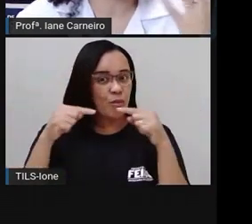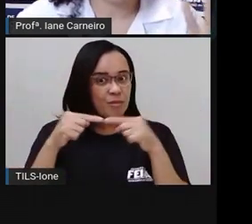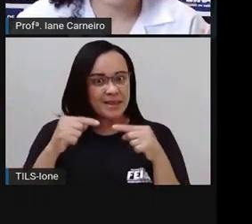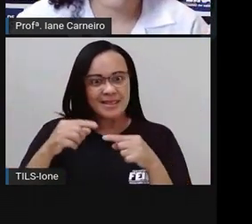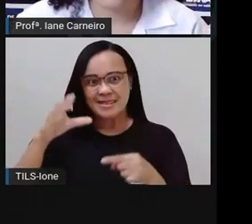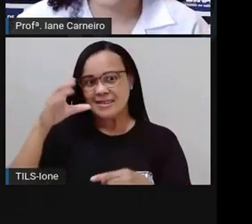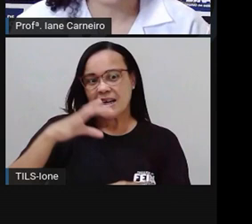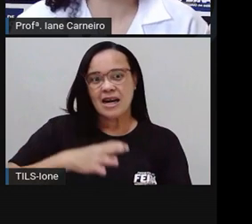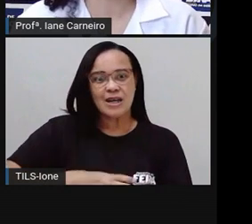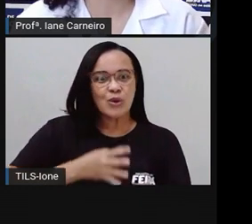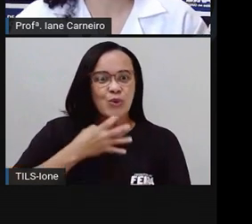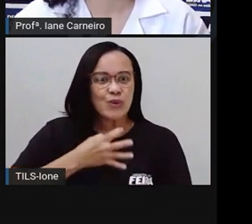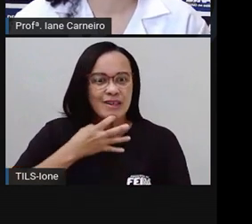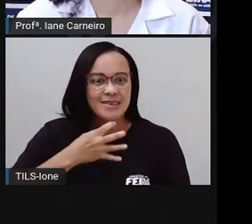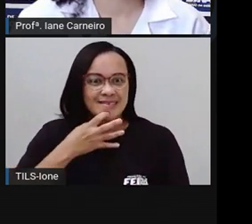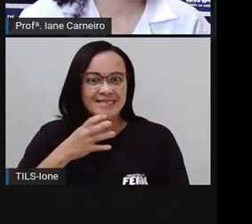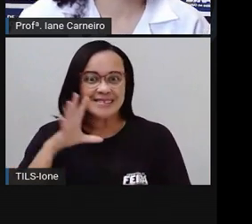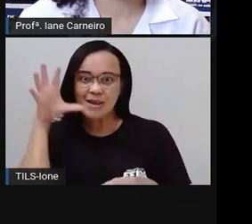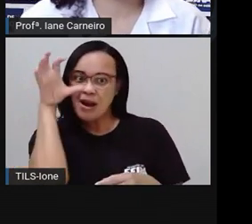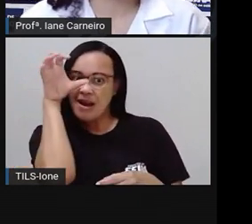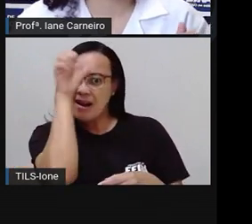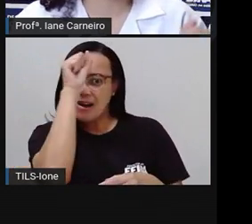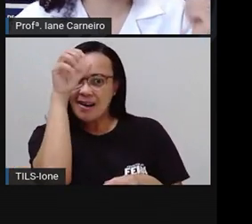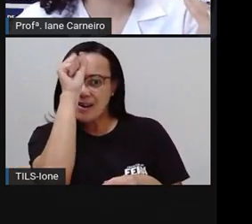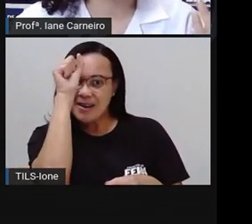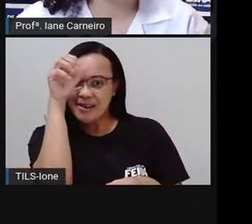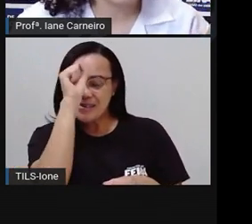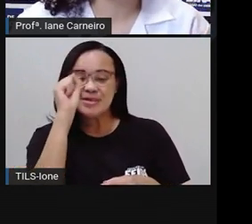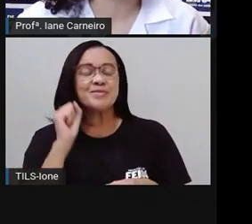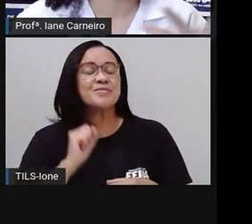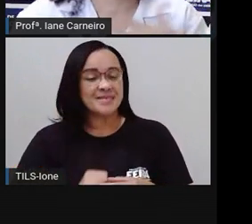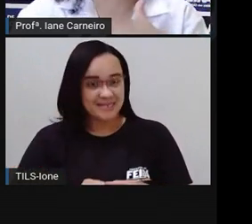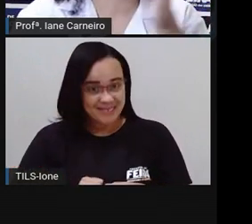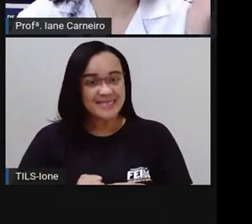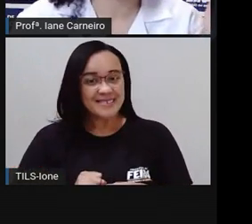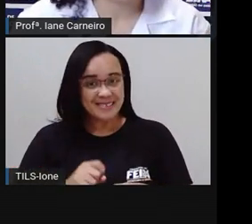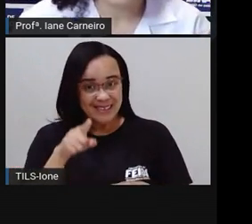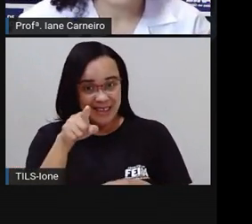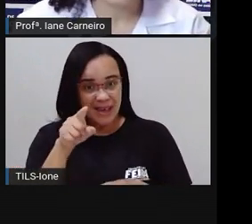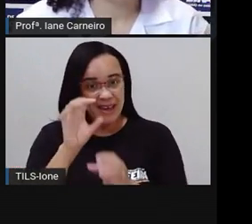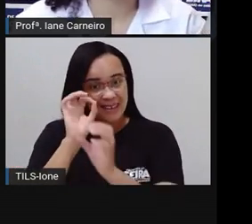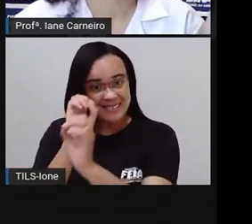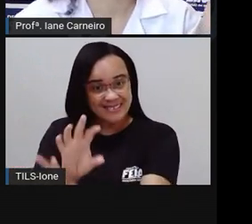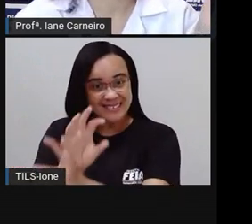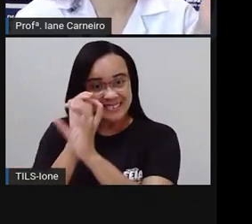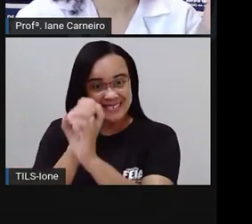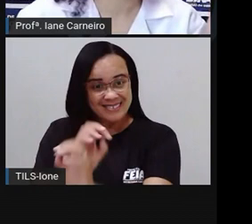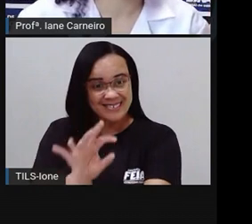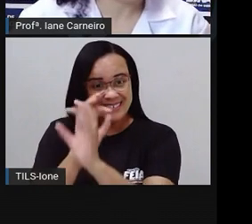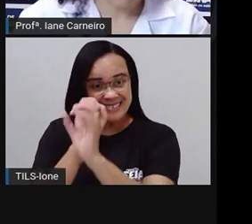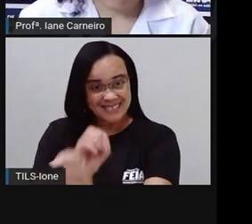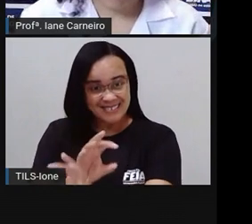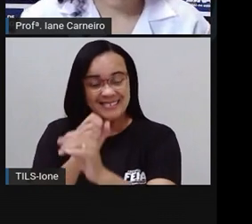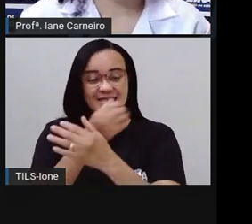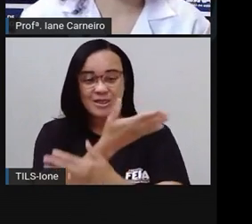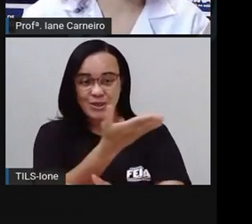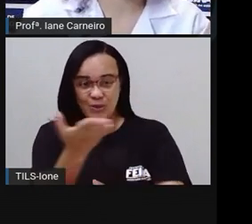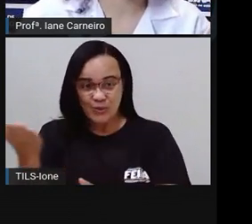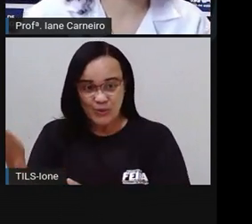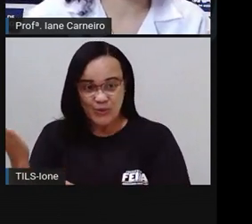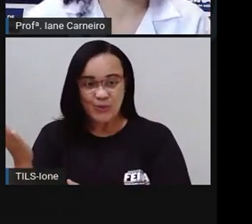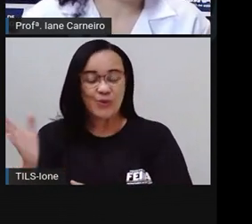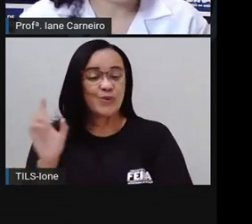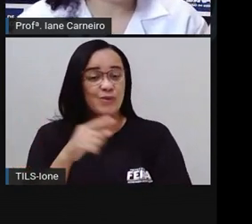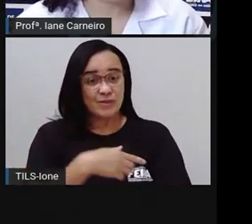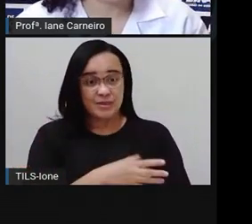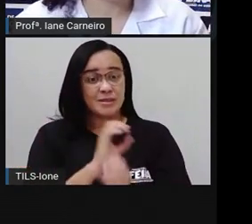aprendizado, né? E aí está aqui uma coruja ensinando muitas coisas para nós hoje. Então vamos lá? Pega aí